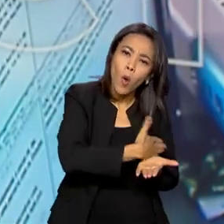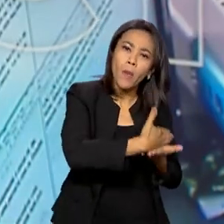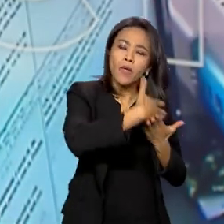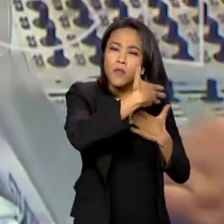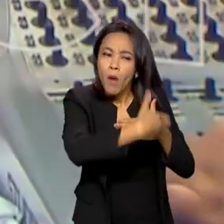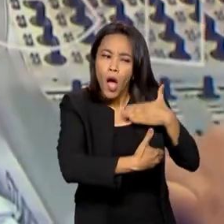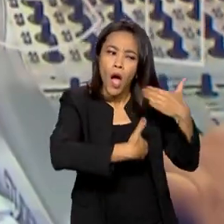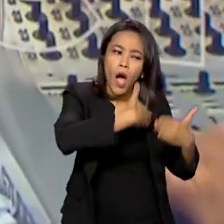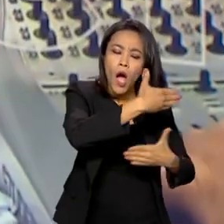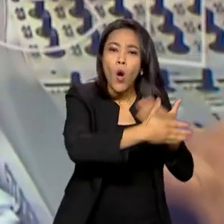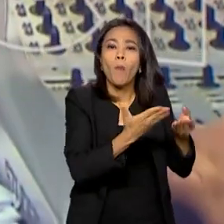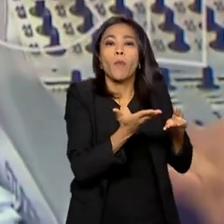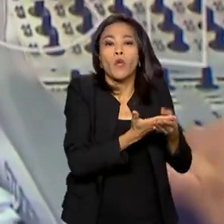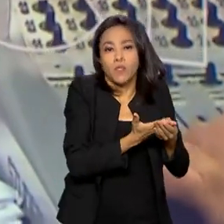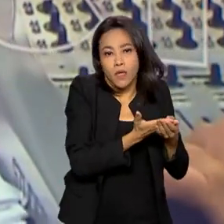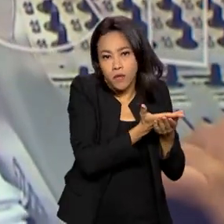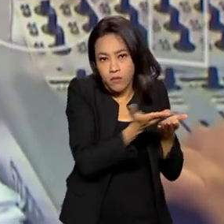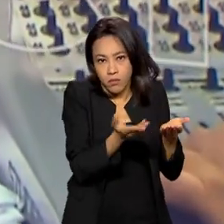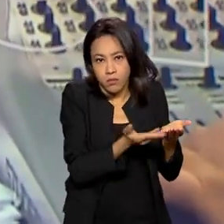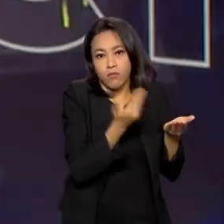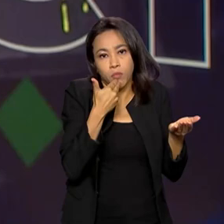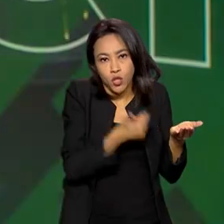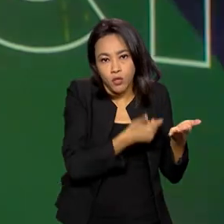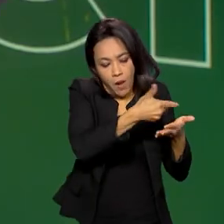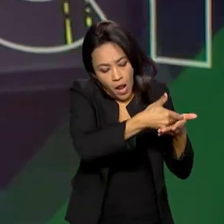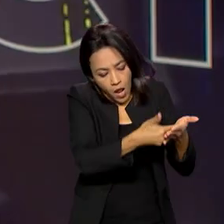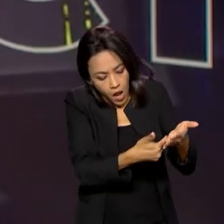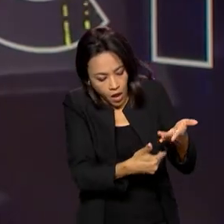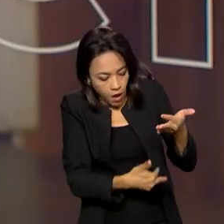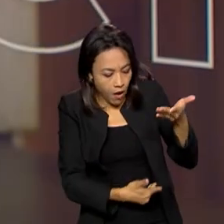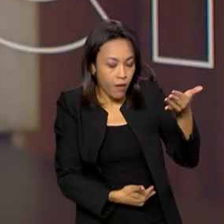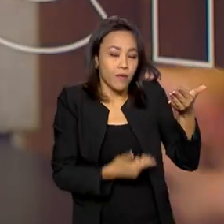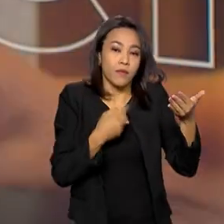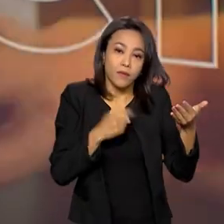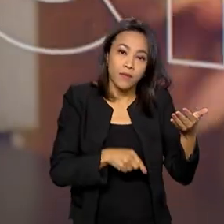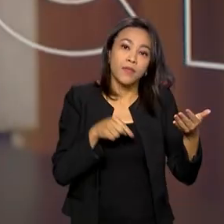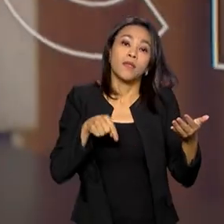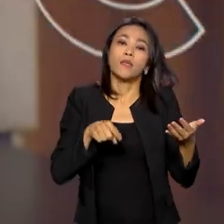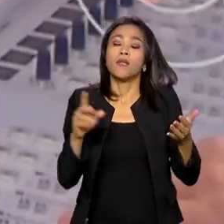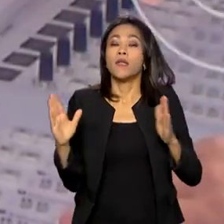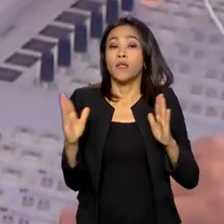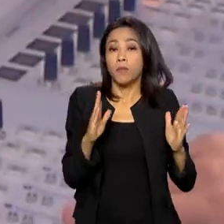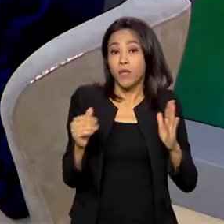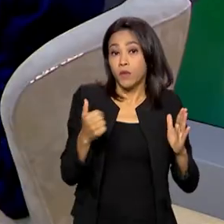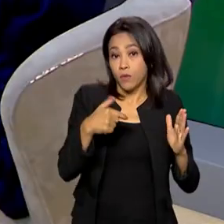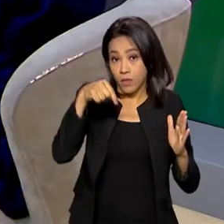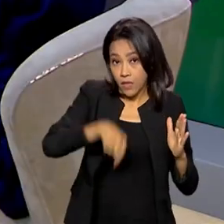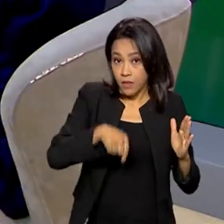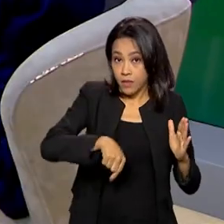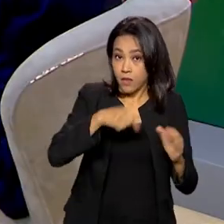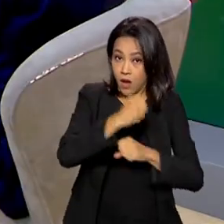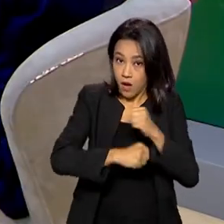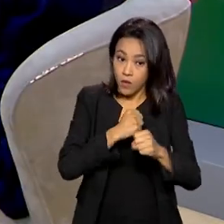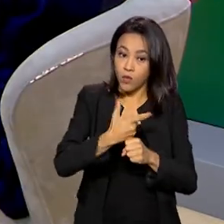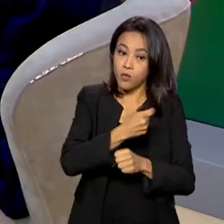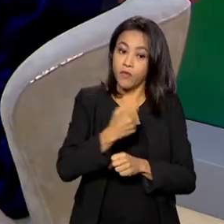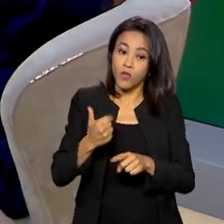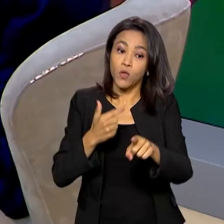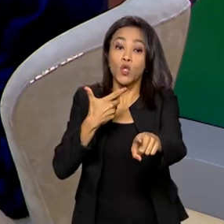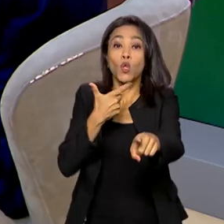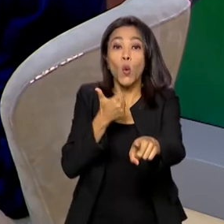Comunicações, nós fizemos a atualização do Plano Nacional de Autógrafos e ao longo aqui de 2022 a gente está fazendo 12